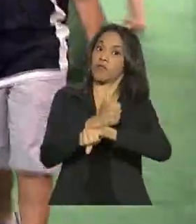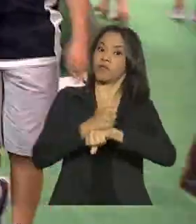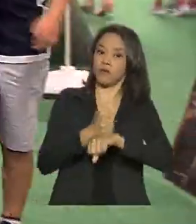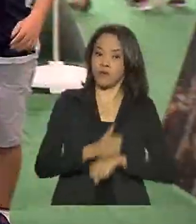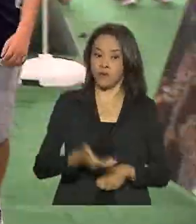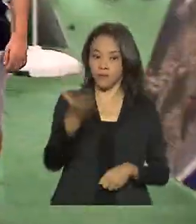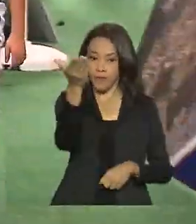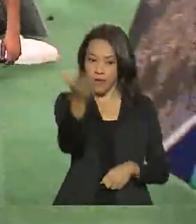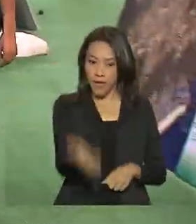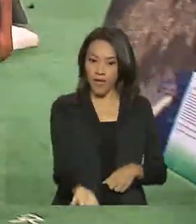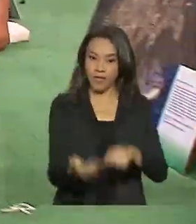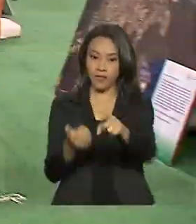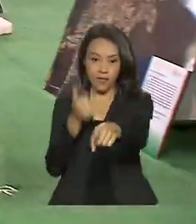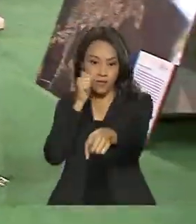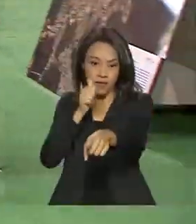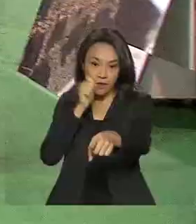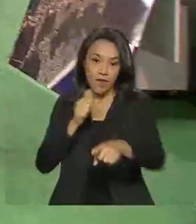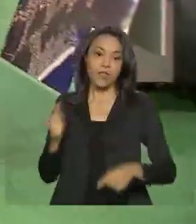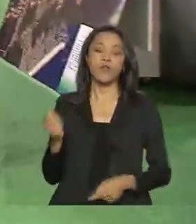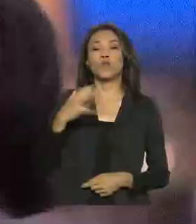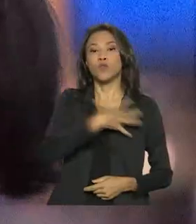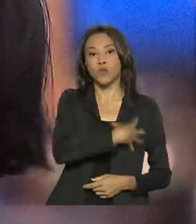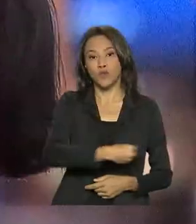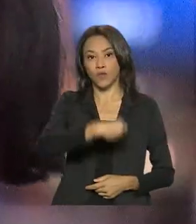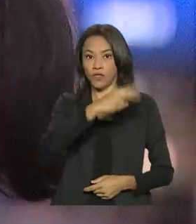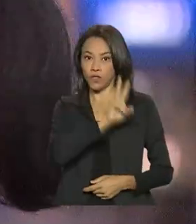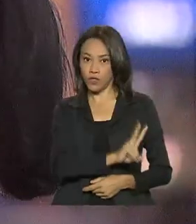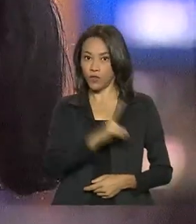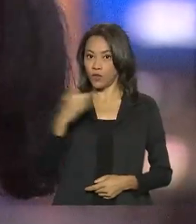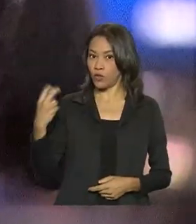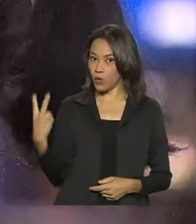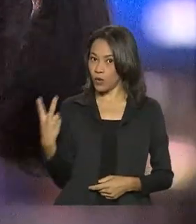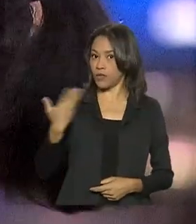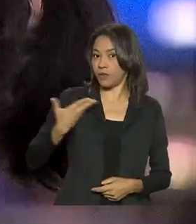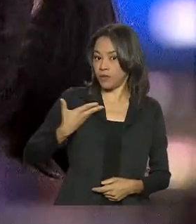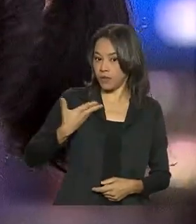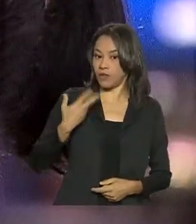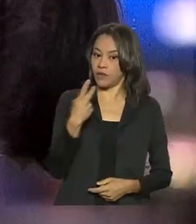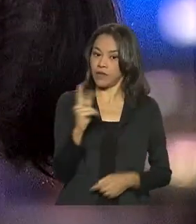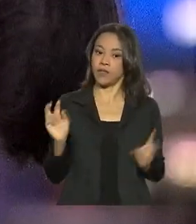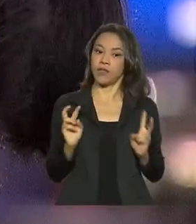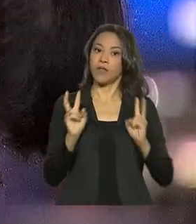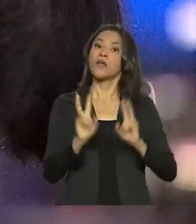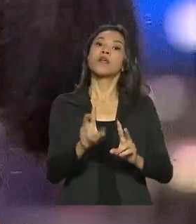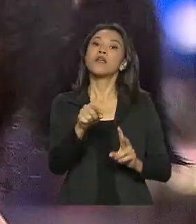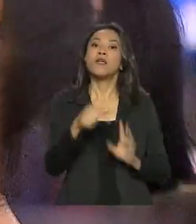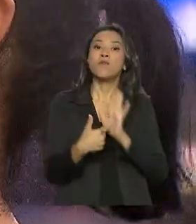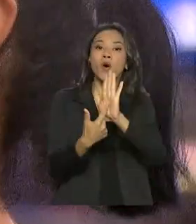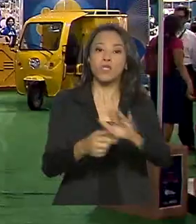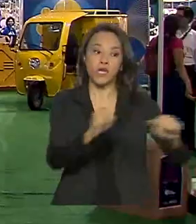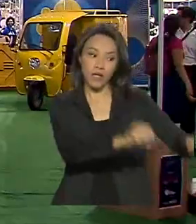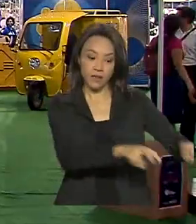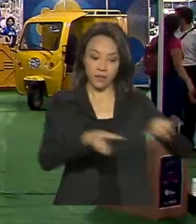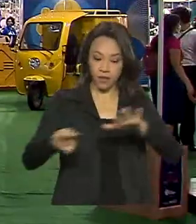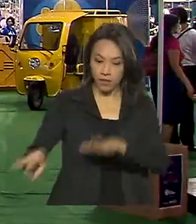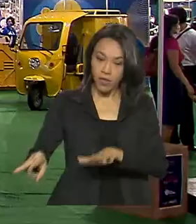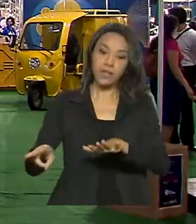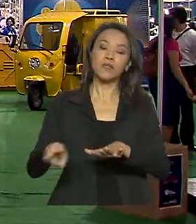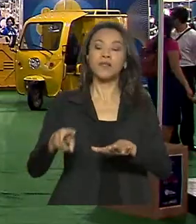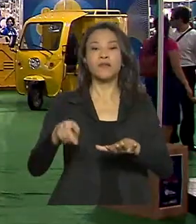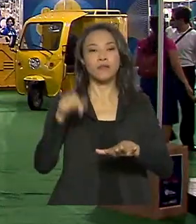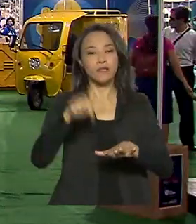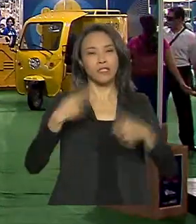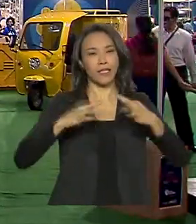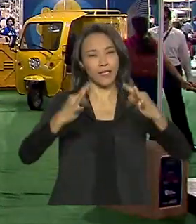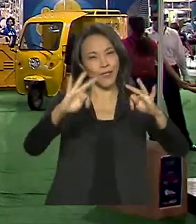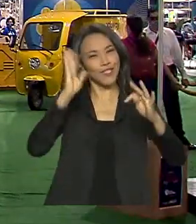Eliette trouxe os filhos e dois amiguinhos e conta que a Semana Nacional de Ciência e Tecnologia já faz